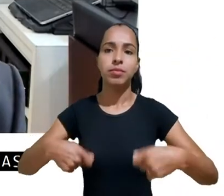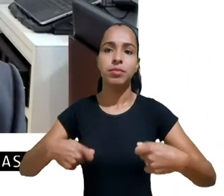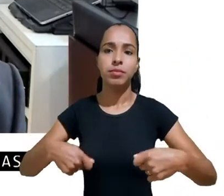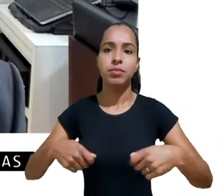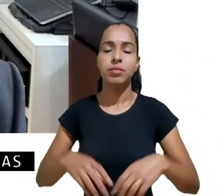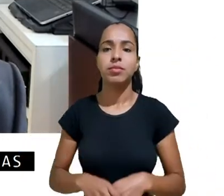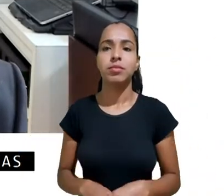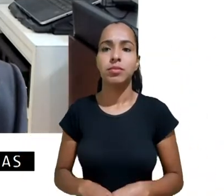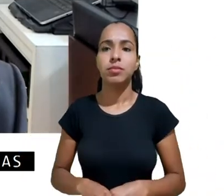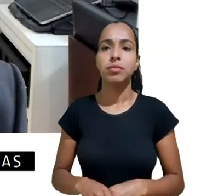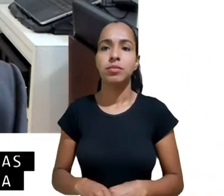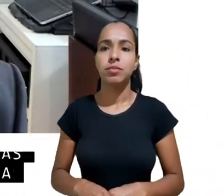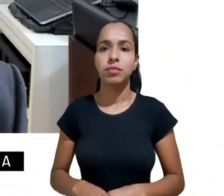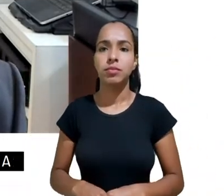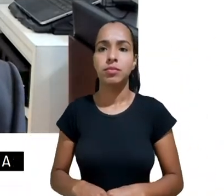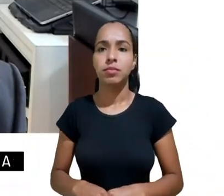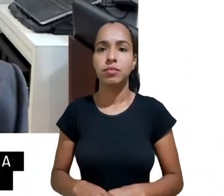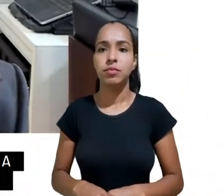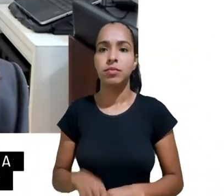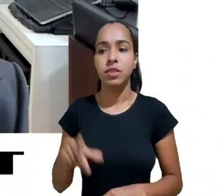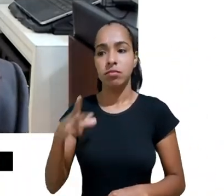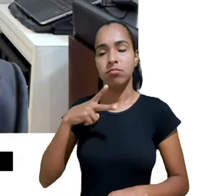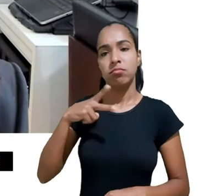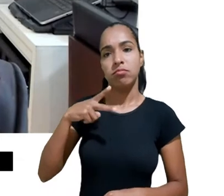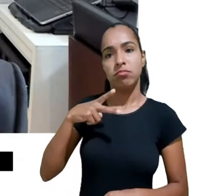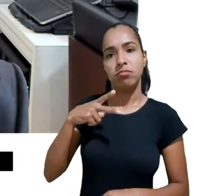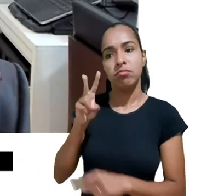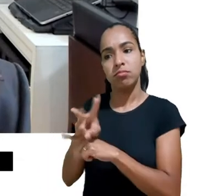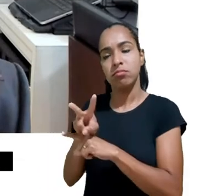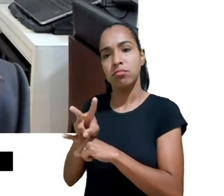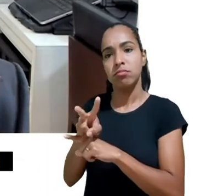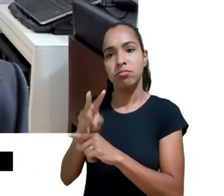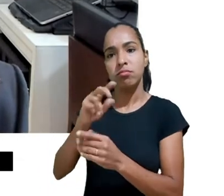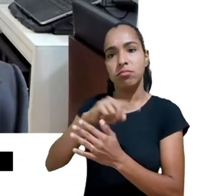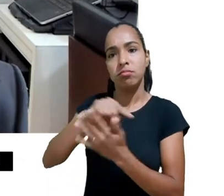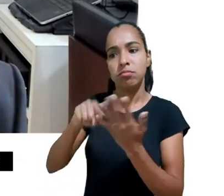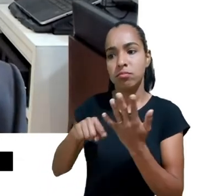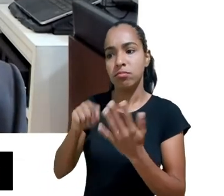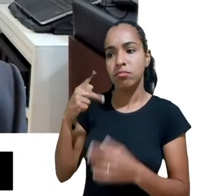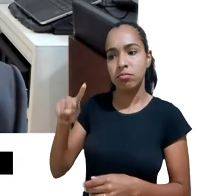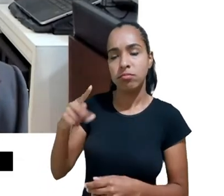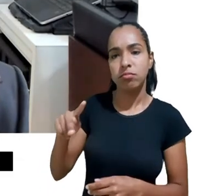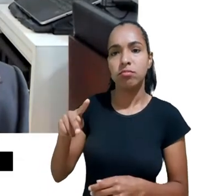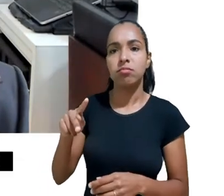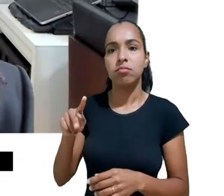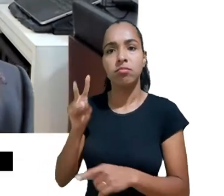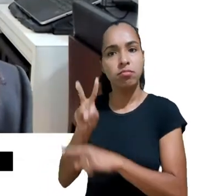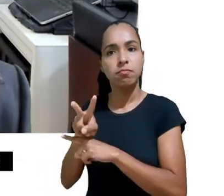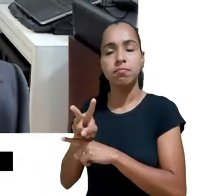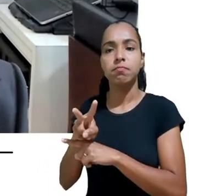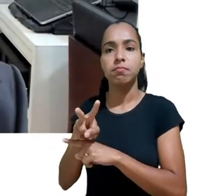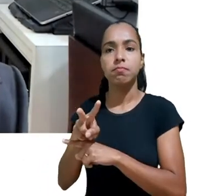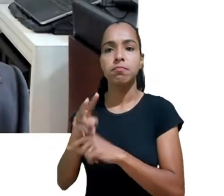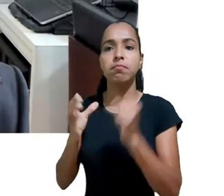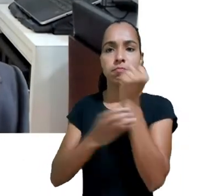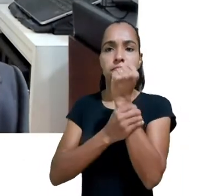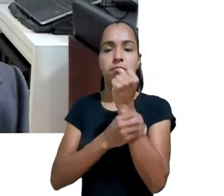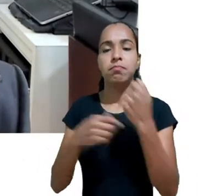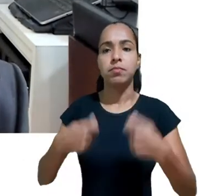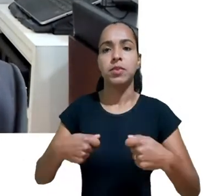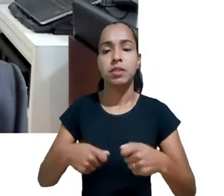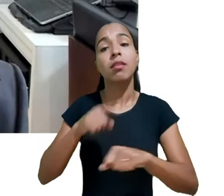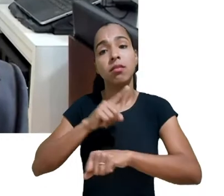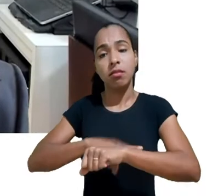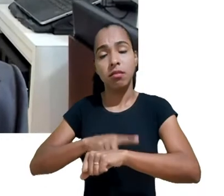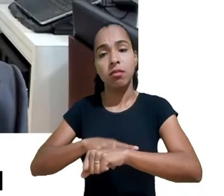privacidade e proteção de dados e isso requer tempo e a gente sabe disso então também concordo muito com a